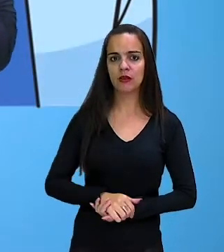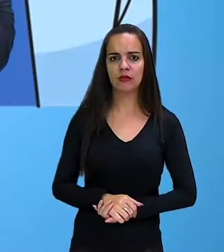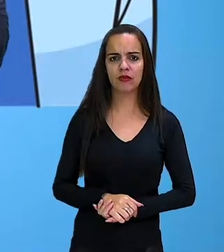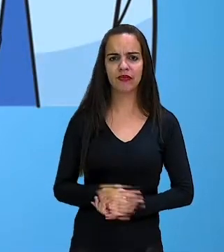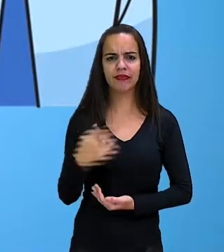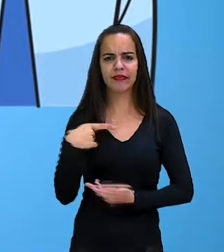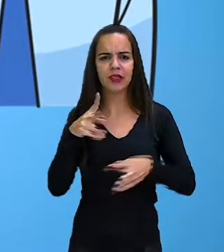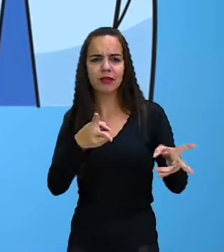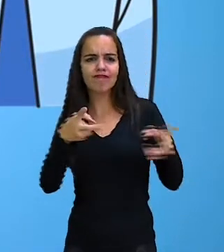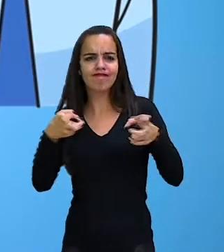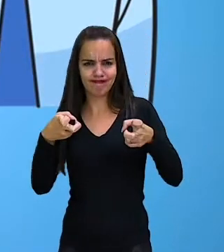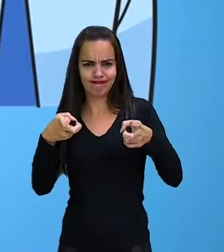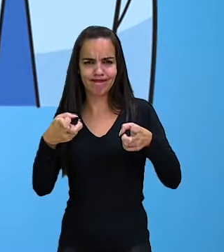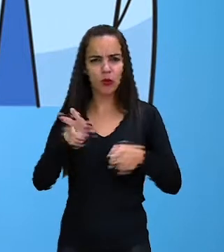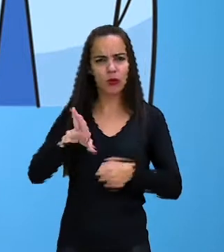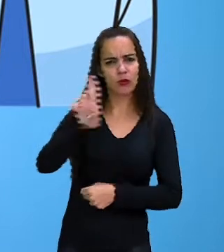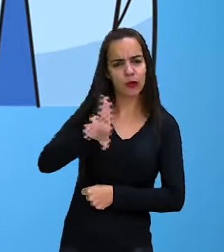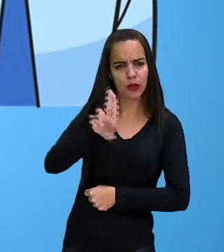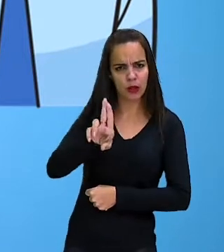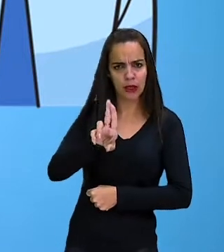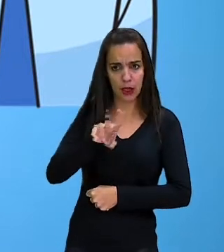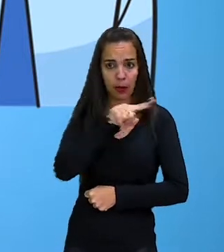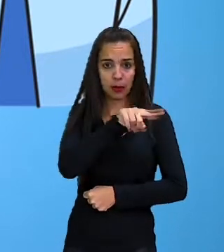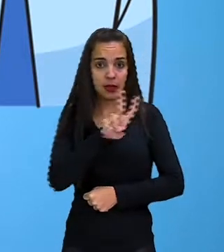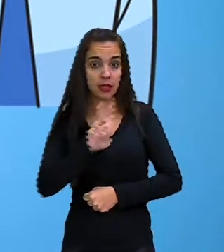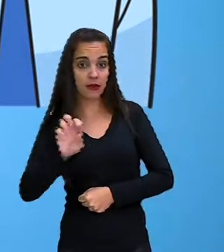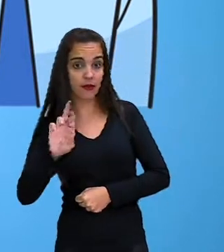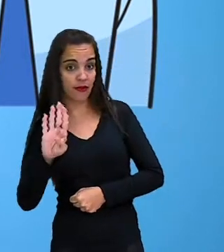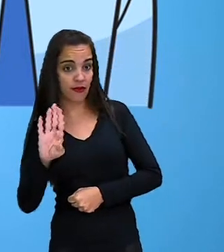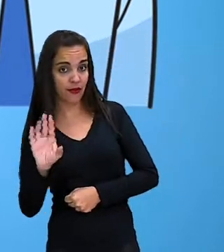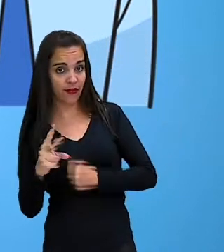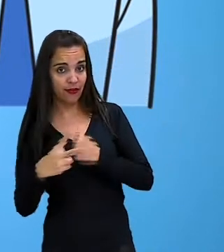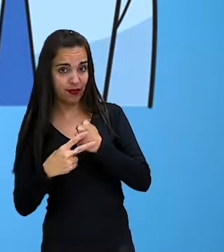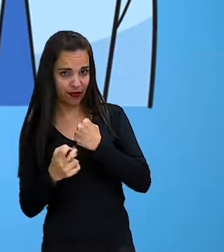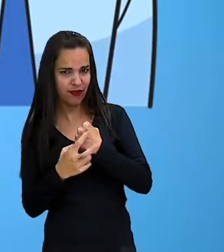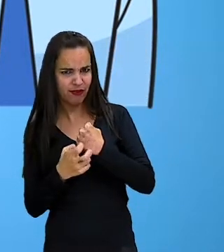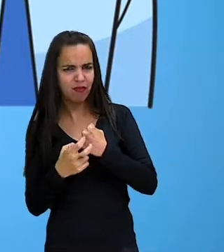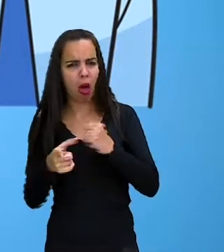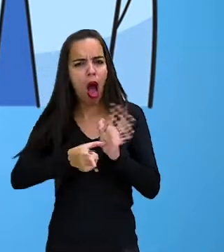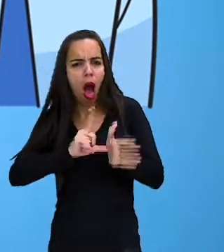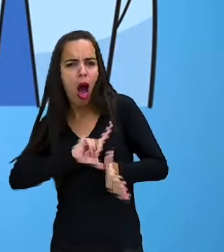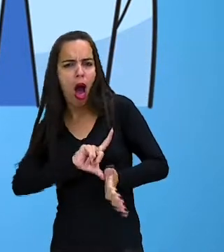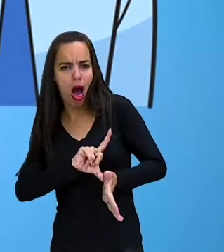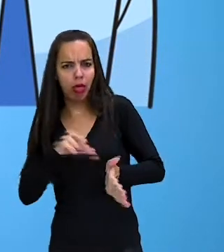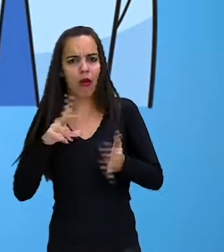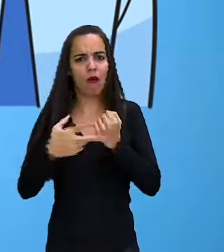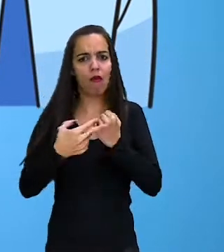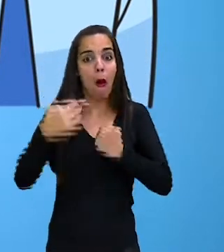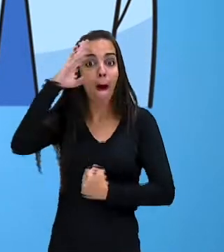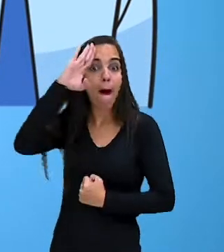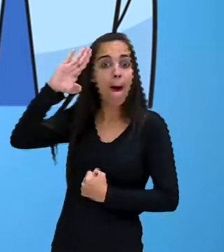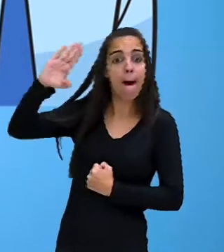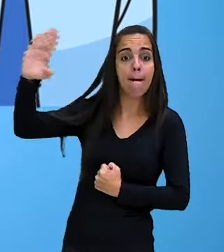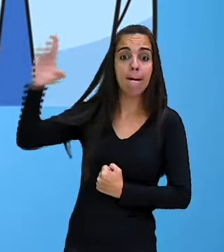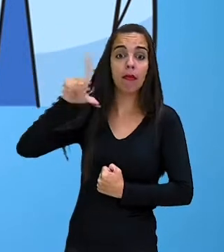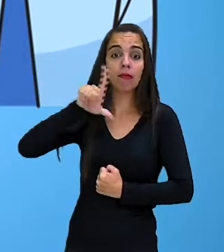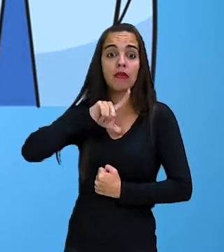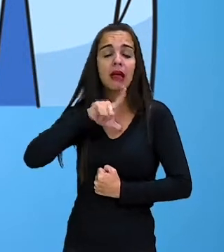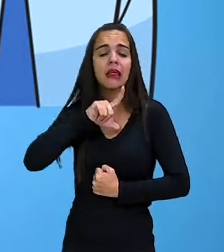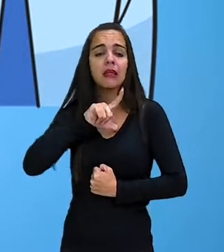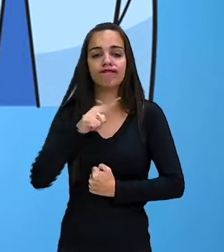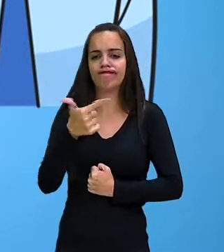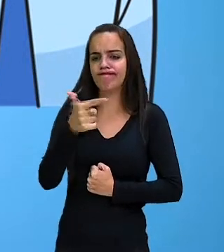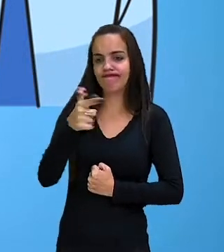note que usamos o verbo modal antes do principal, do verbo principal infinitivo sem a